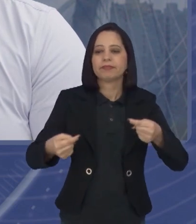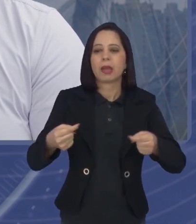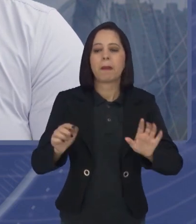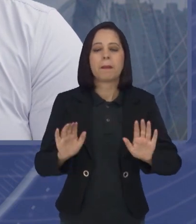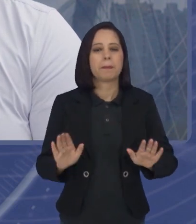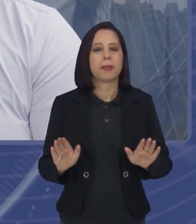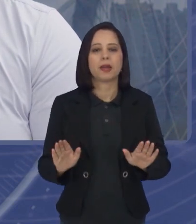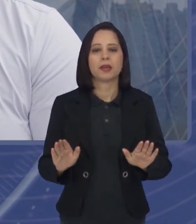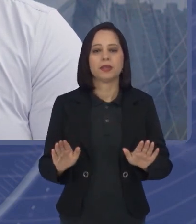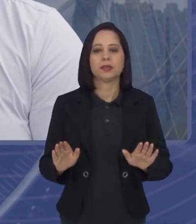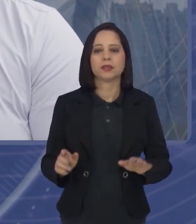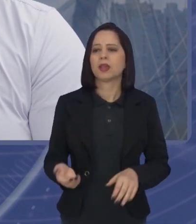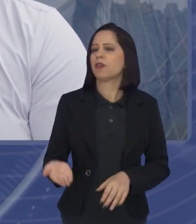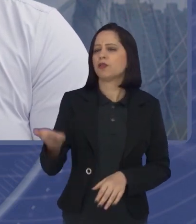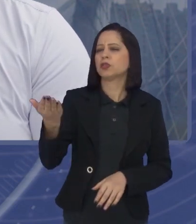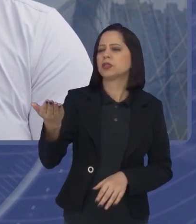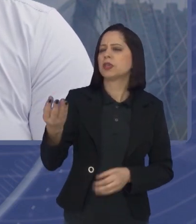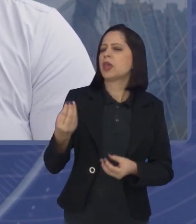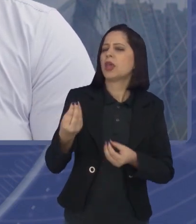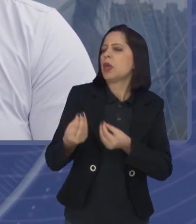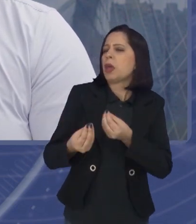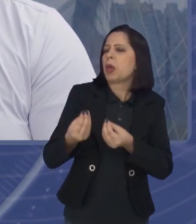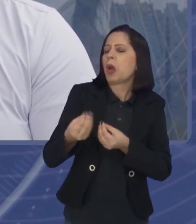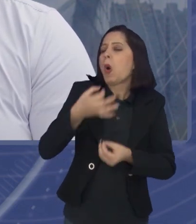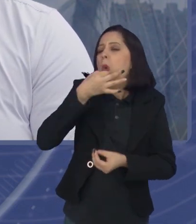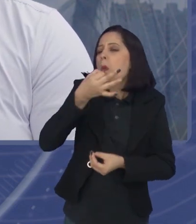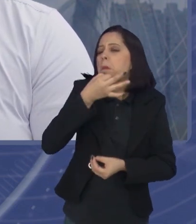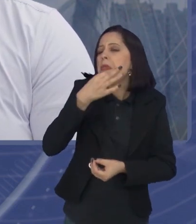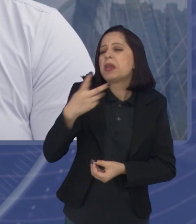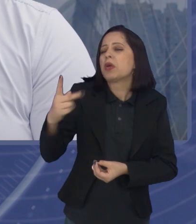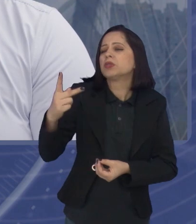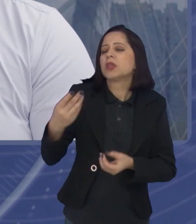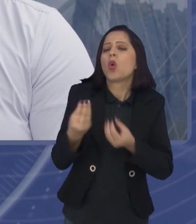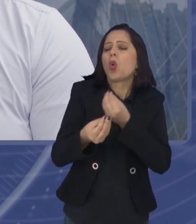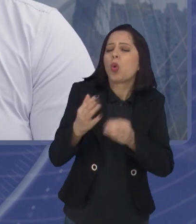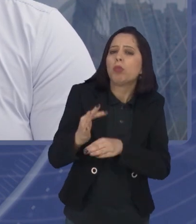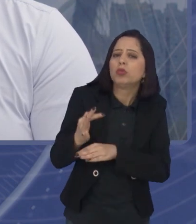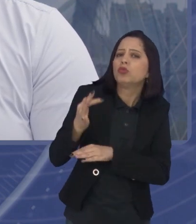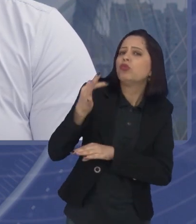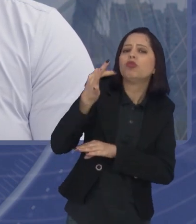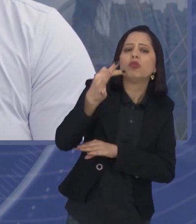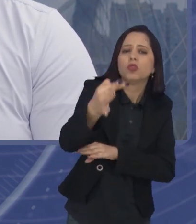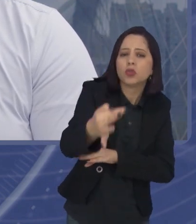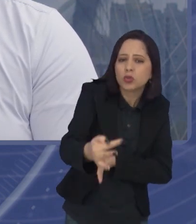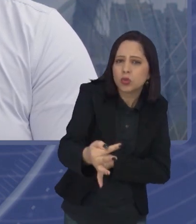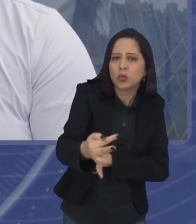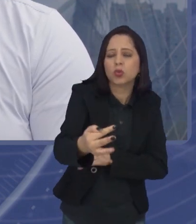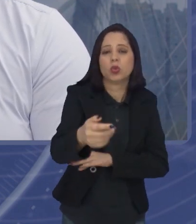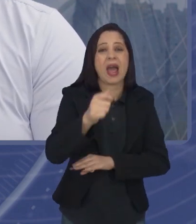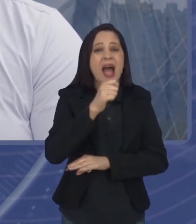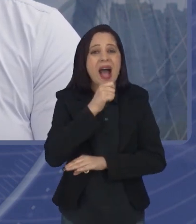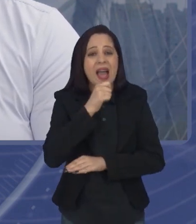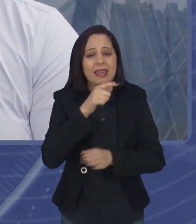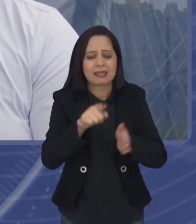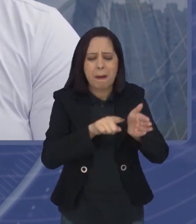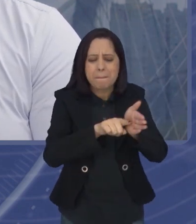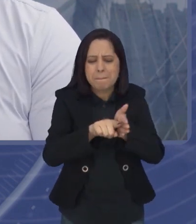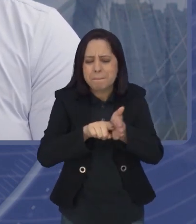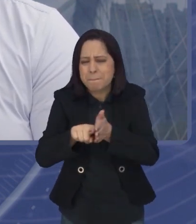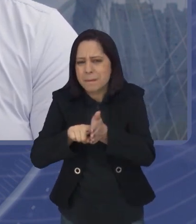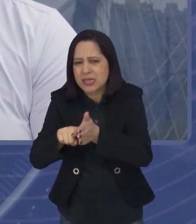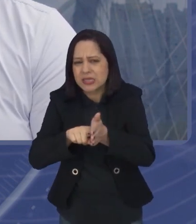avalia, acredita o que seria daqui para frente, com mais pesquisas, estudos? Ainda é um assunto